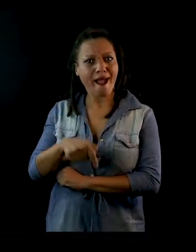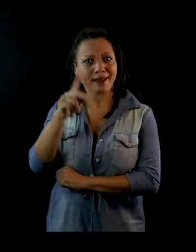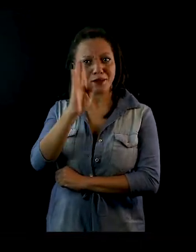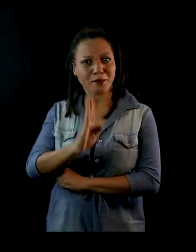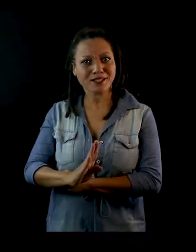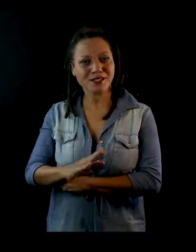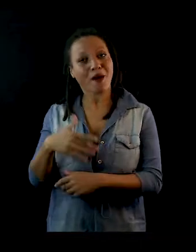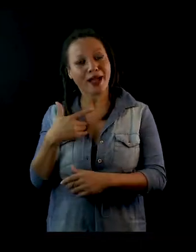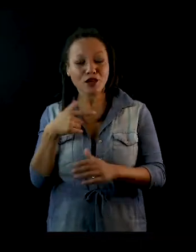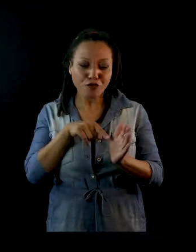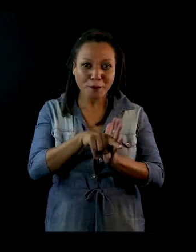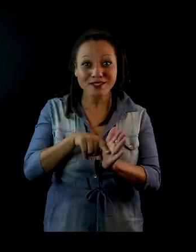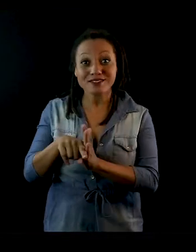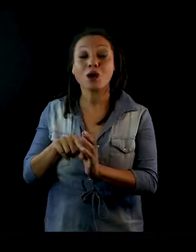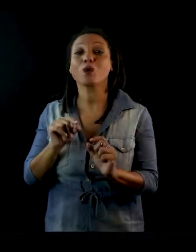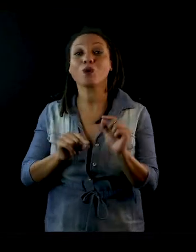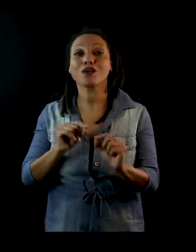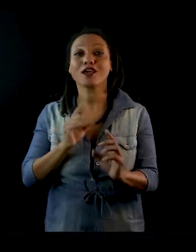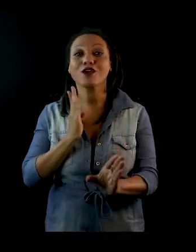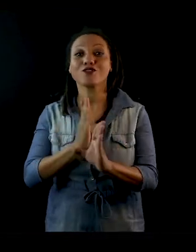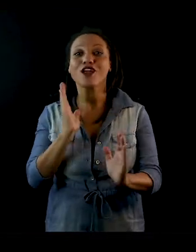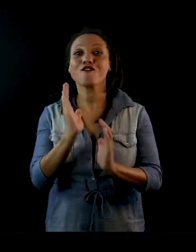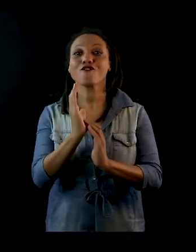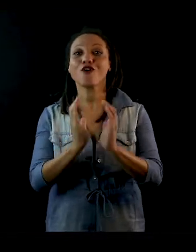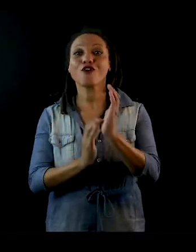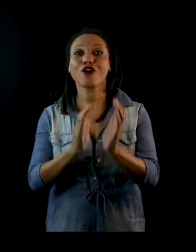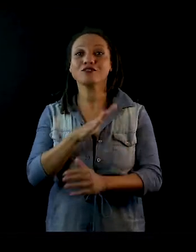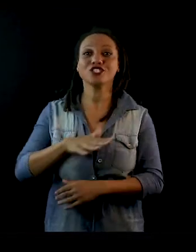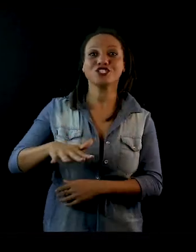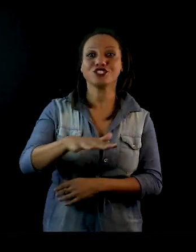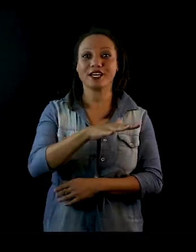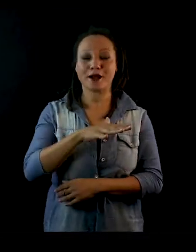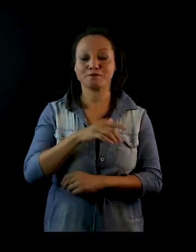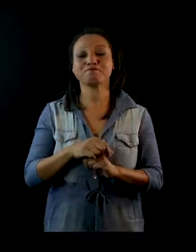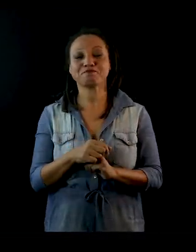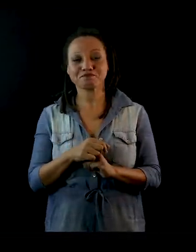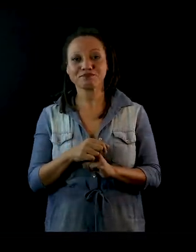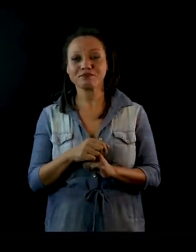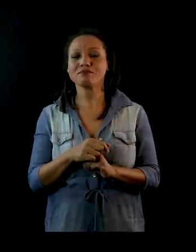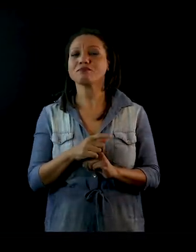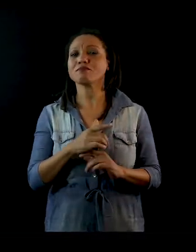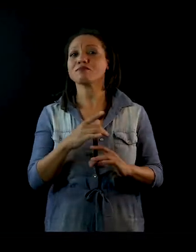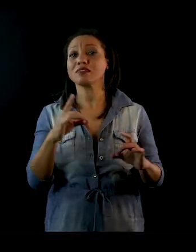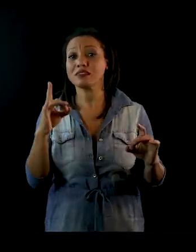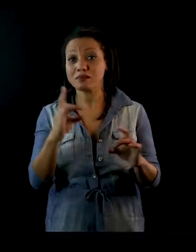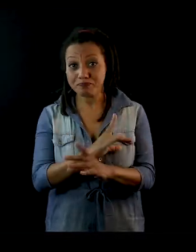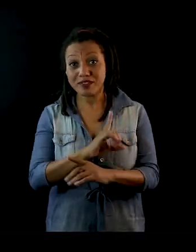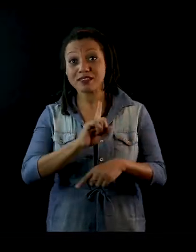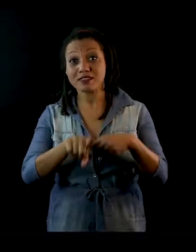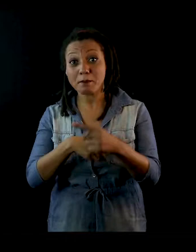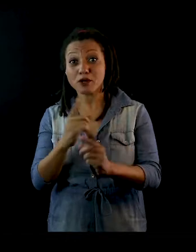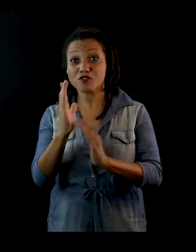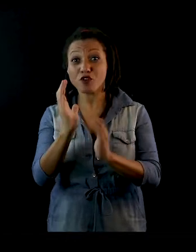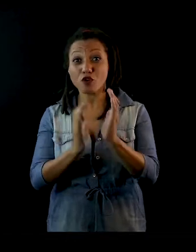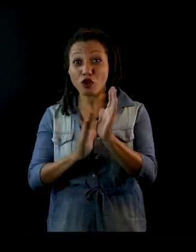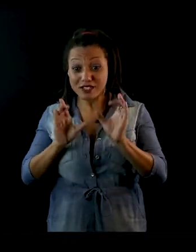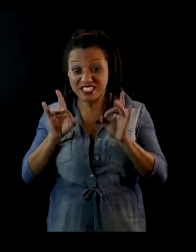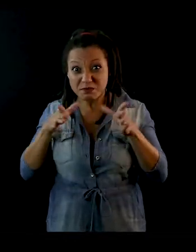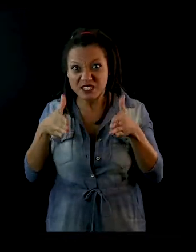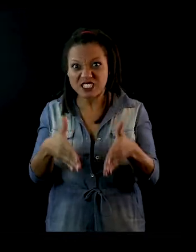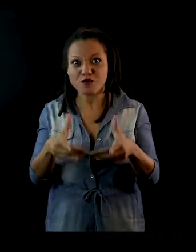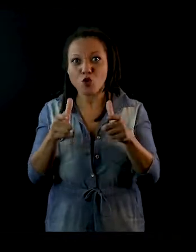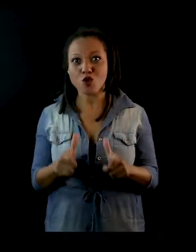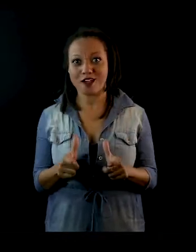coisas aqui dentro. Então, eu fui para o folclore no geral. E depois eu fui para o folclore local, porque eu percebi o seguinte.